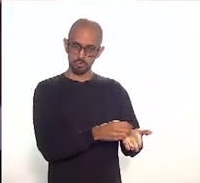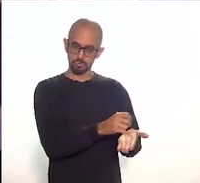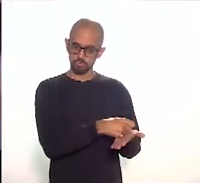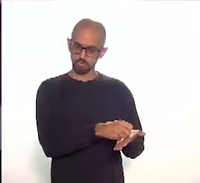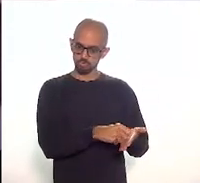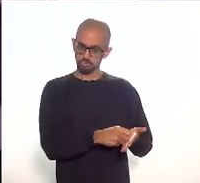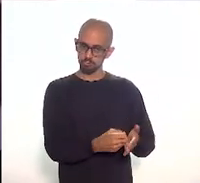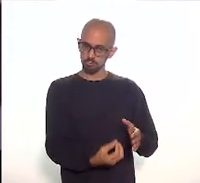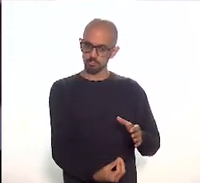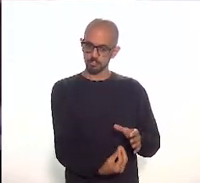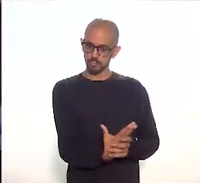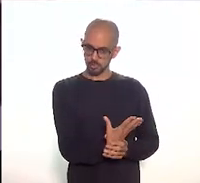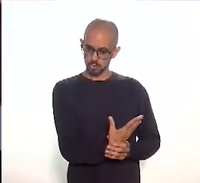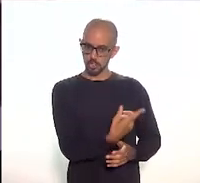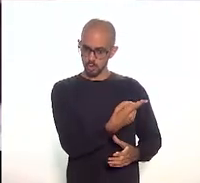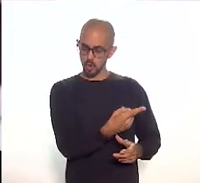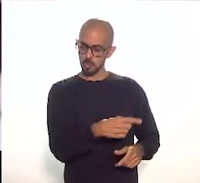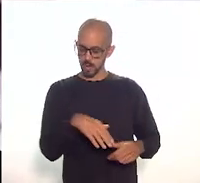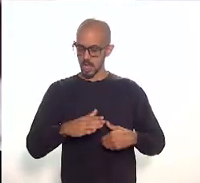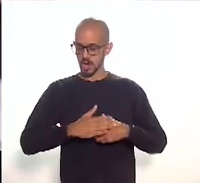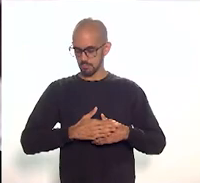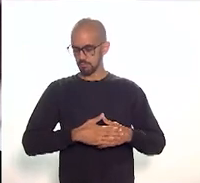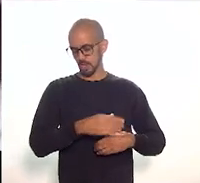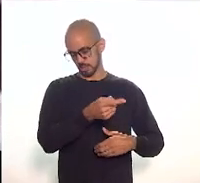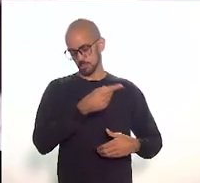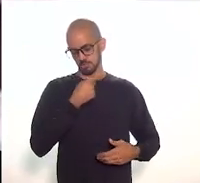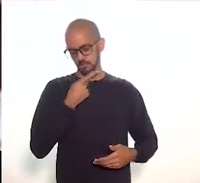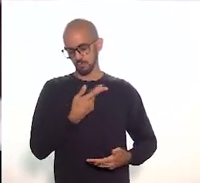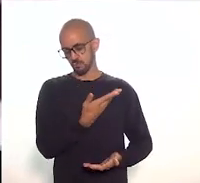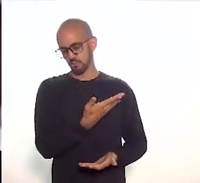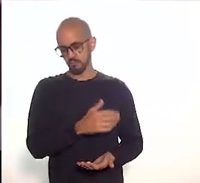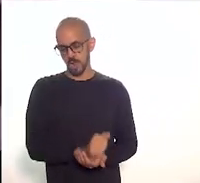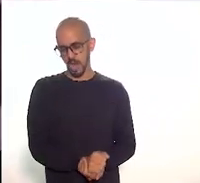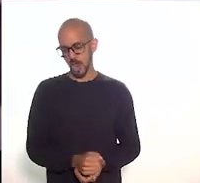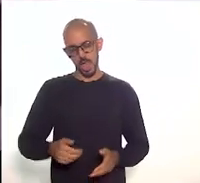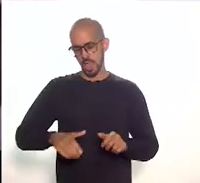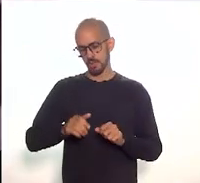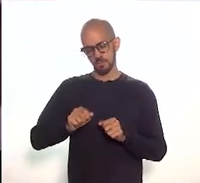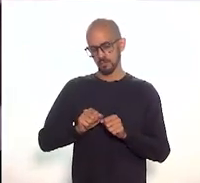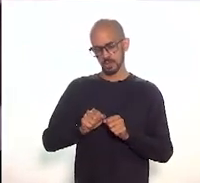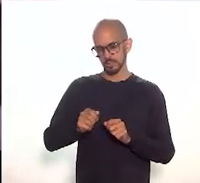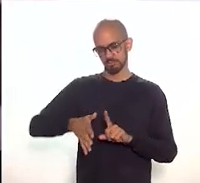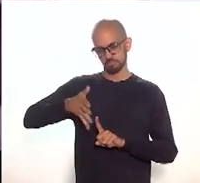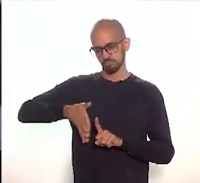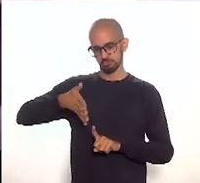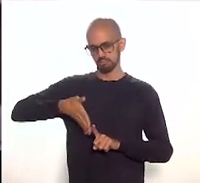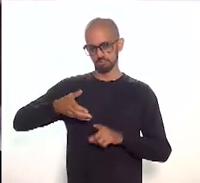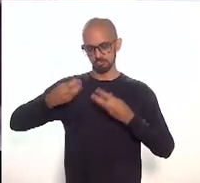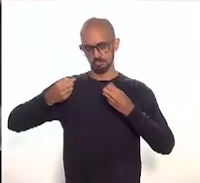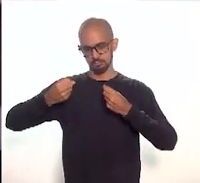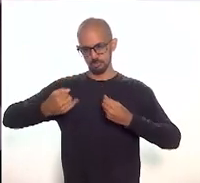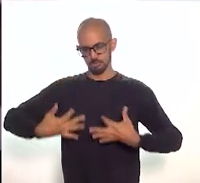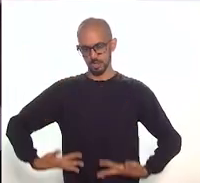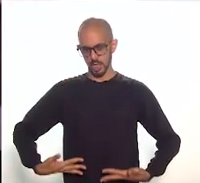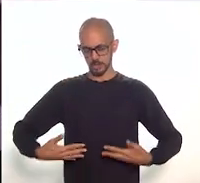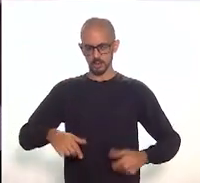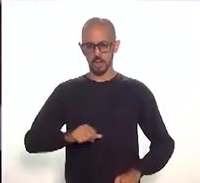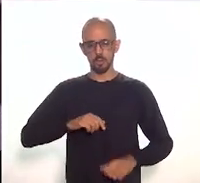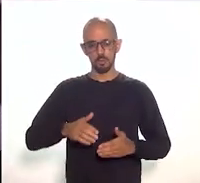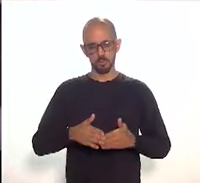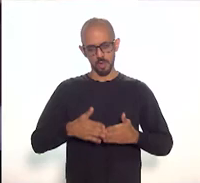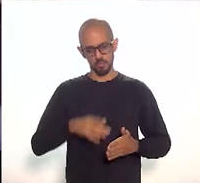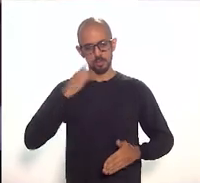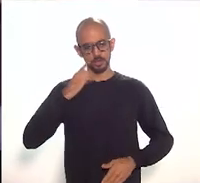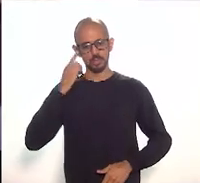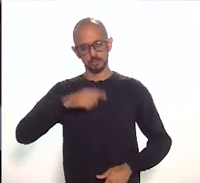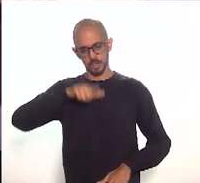para fazer uma exposição sobre o mesmo. Uma palavra ao deputado Luiz Paulo Corrêa da